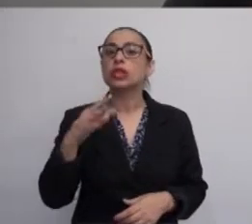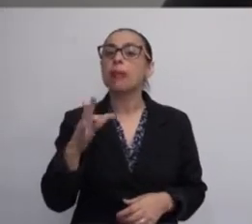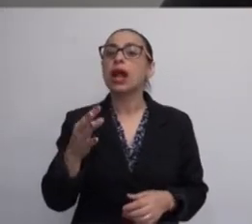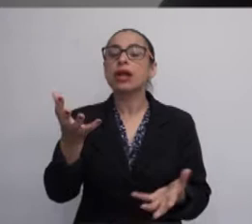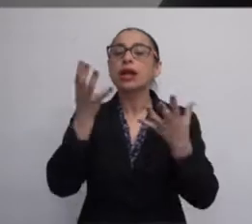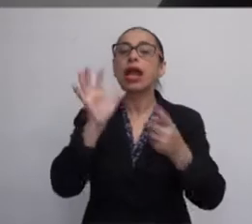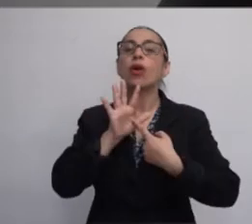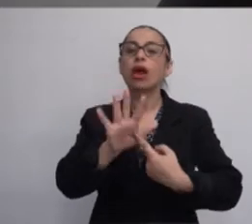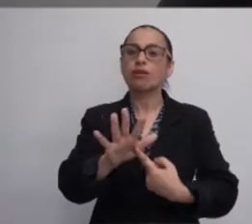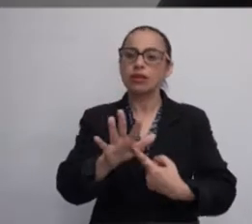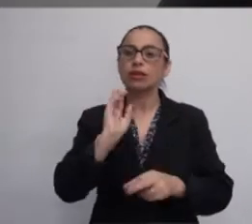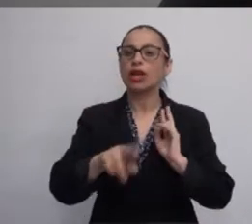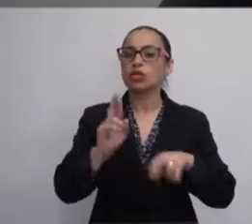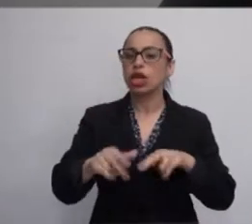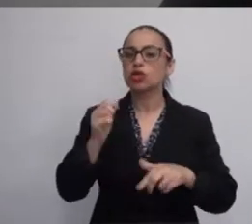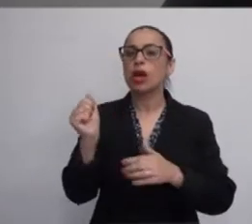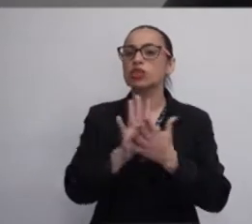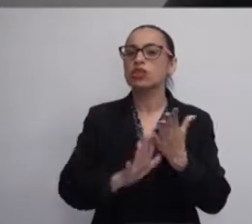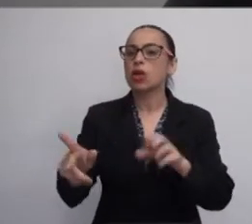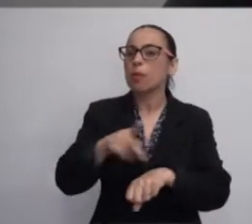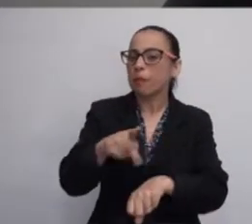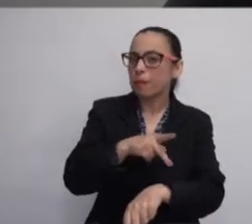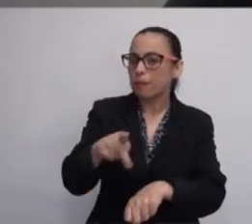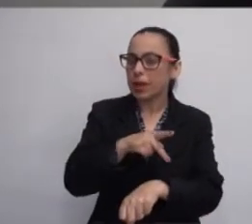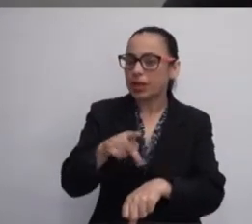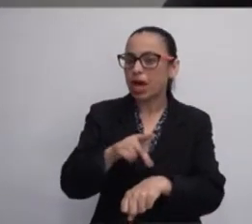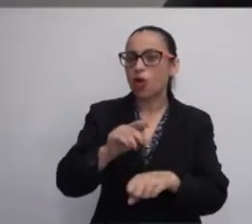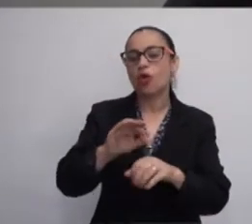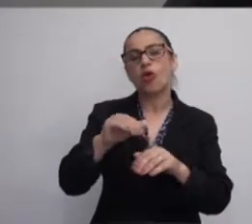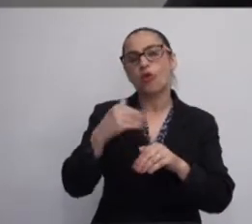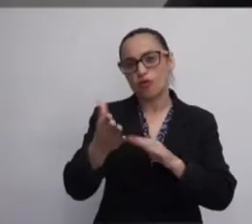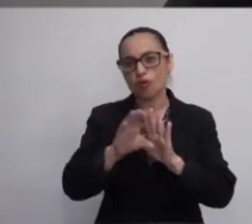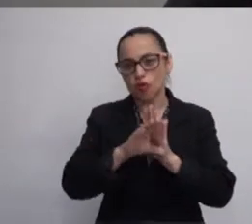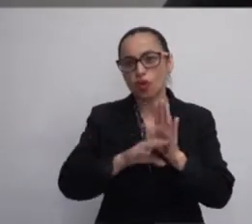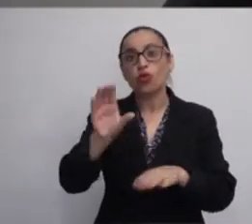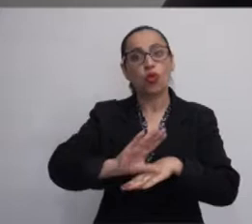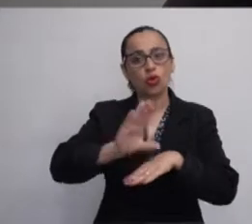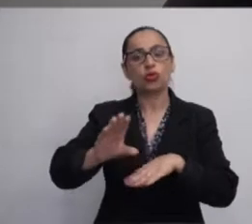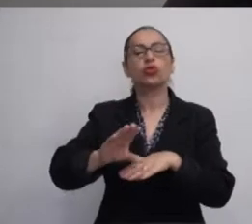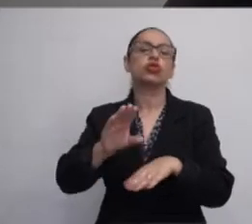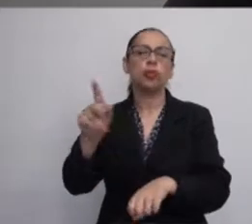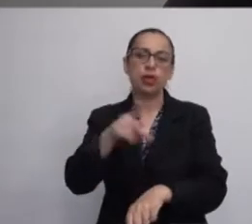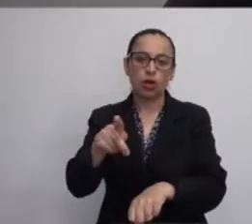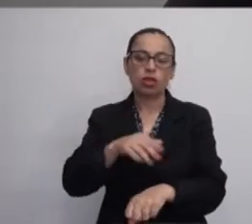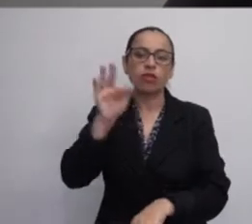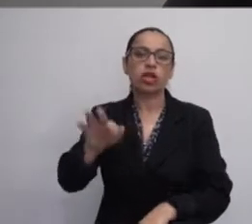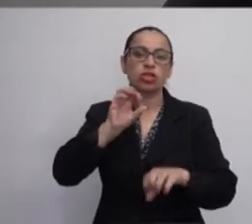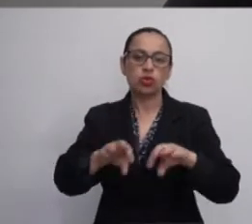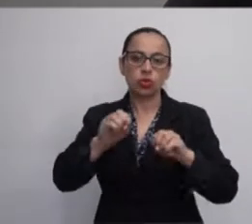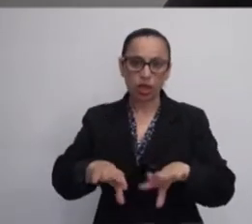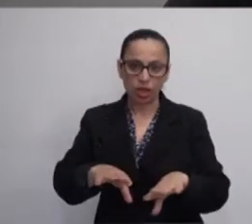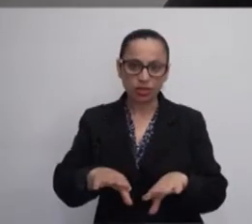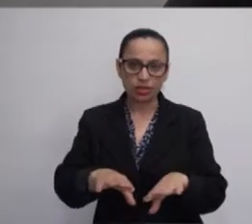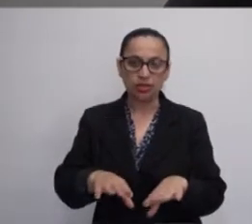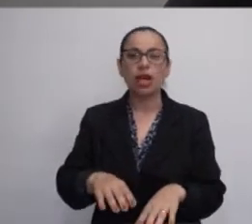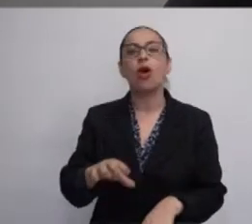resultados de uma atividade pedagógica extracurricular do curso de pedagogia da Faculdade de Educação do